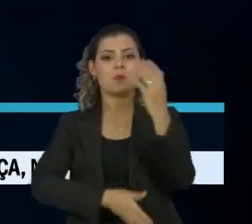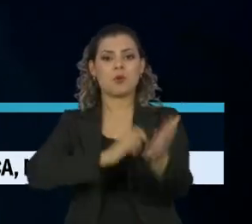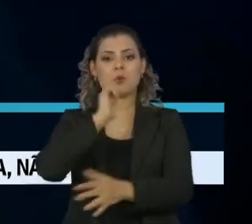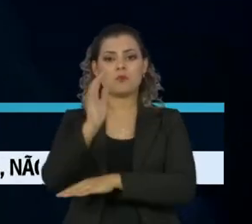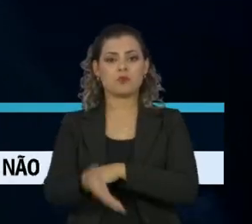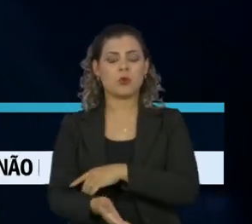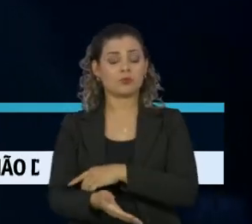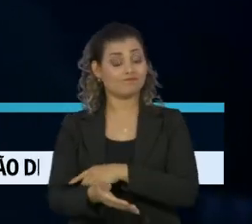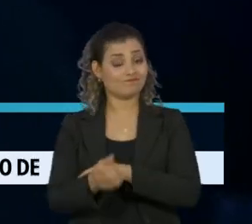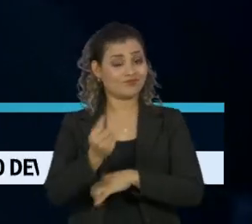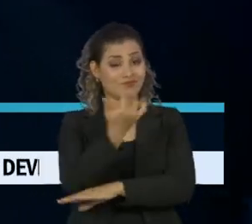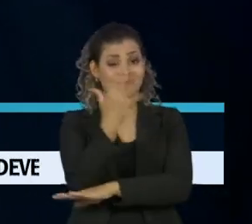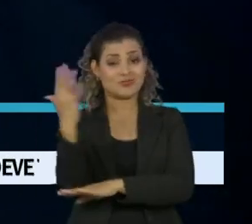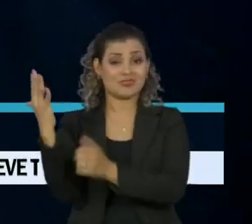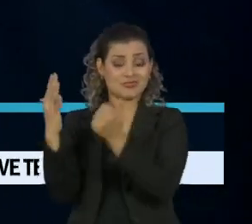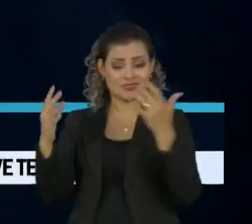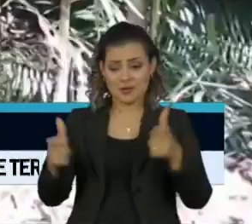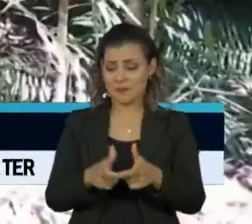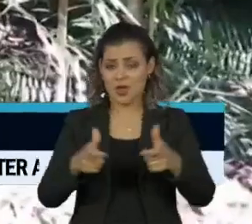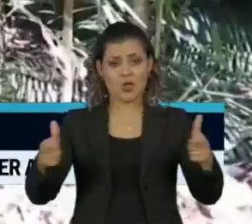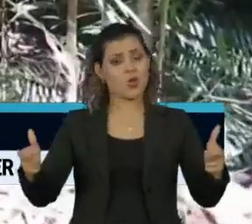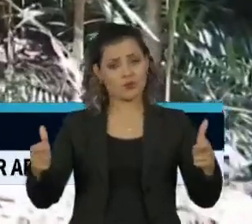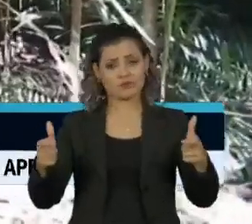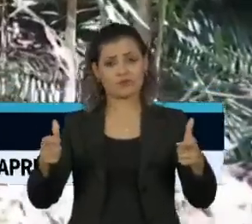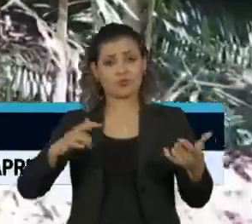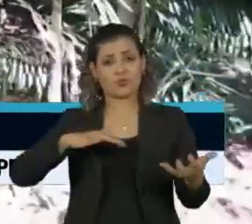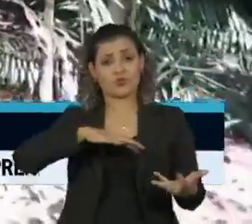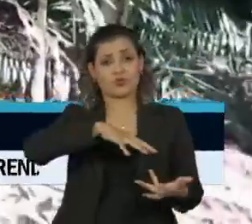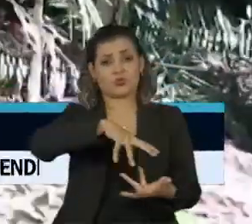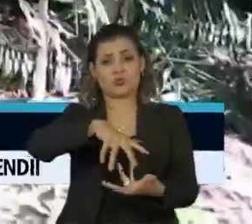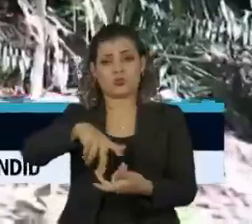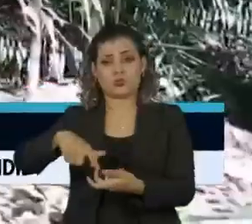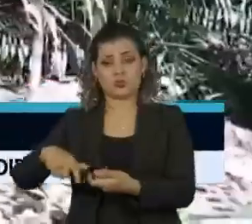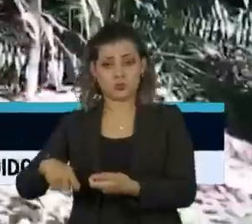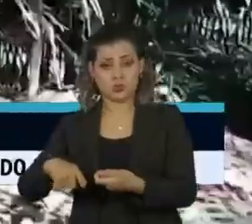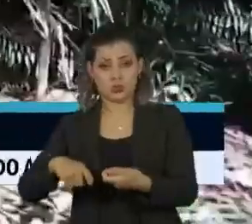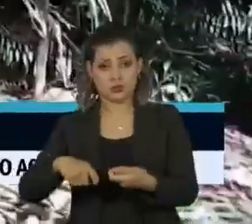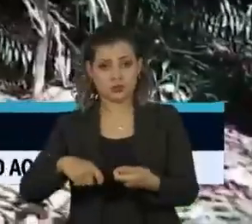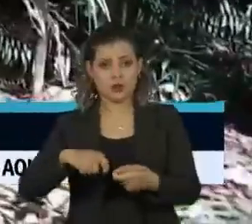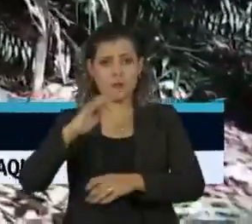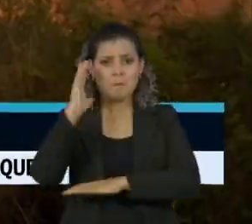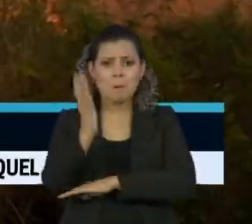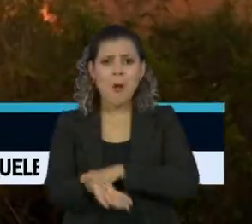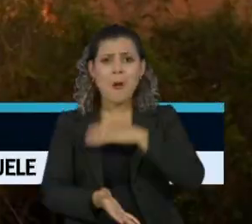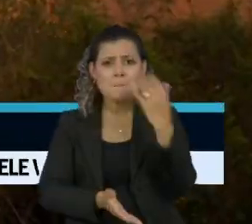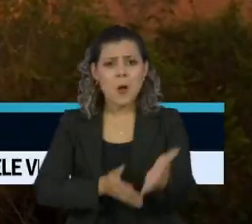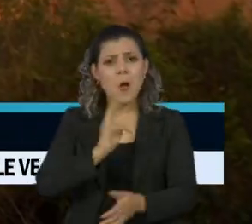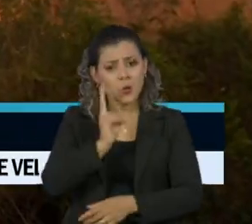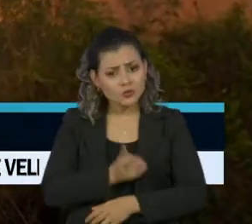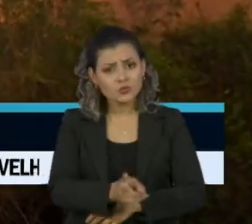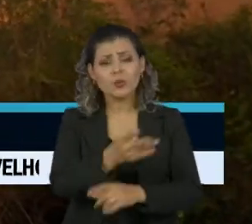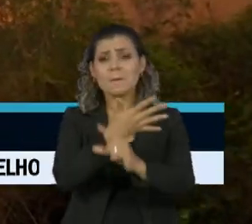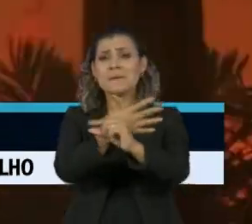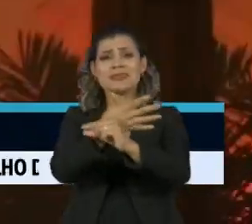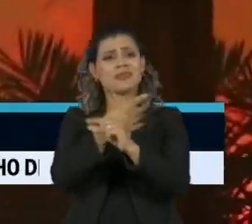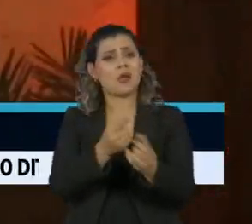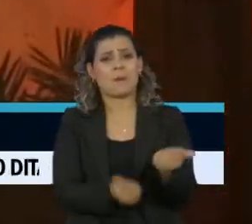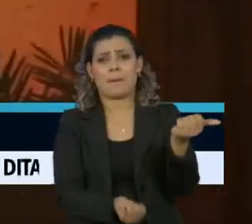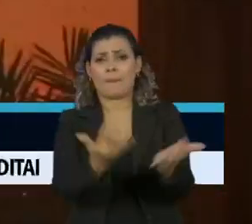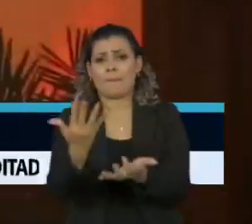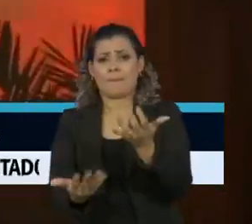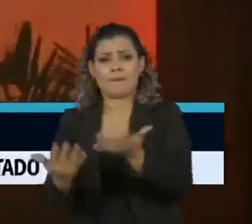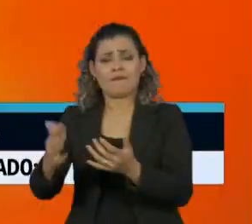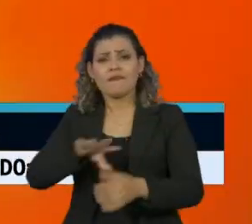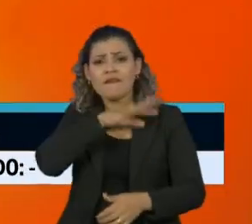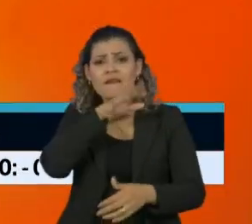maior floresta tropical do mundo. A floresta não para de ser derrubada. O Pantanal está em chamas. Os